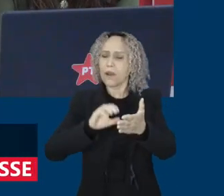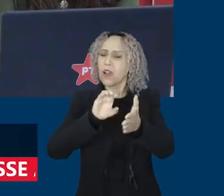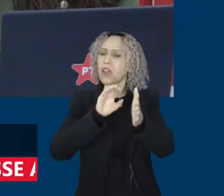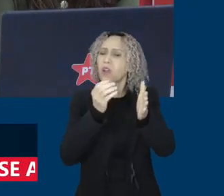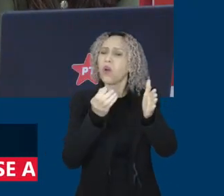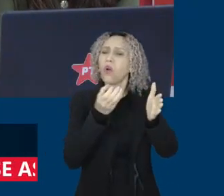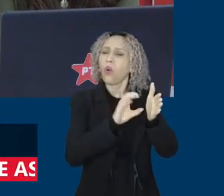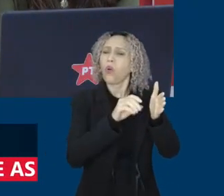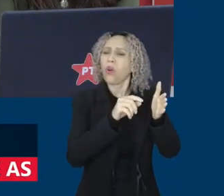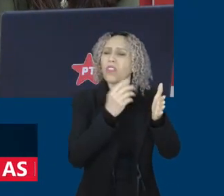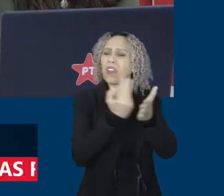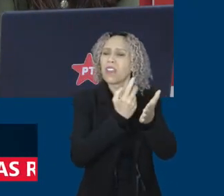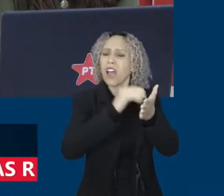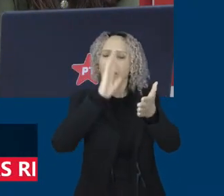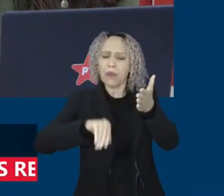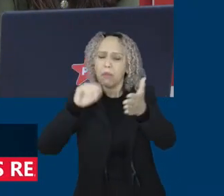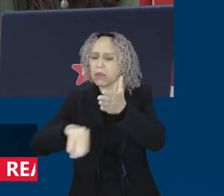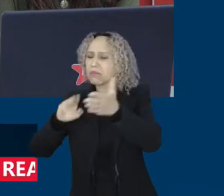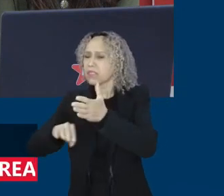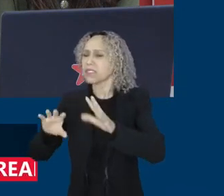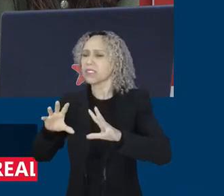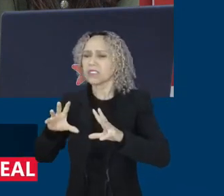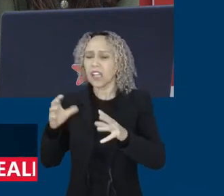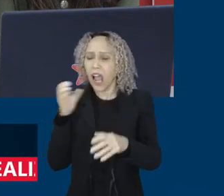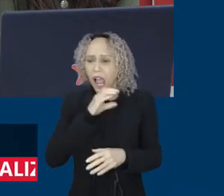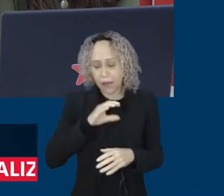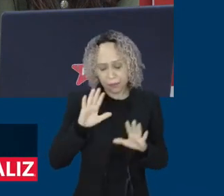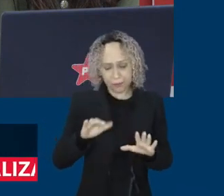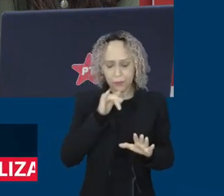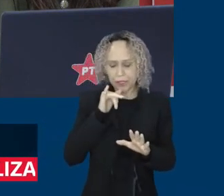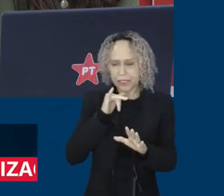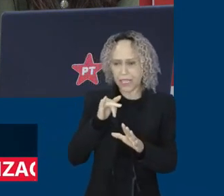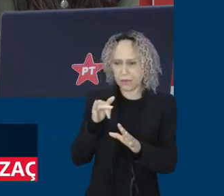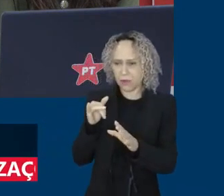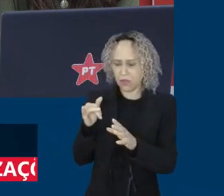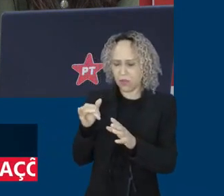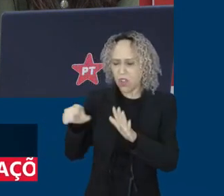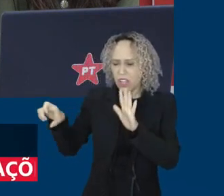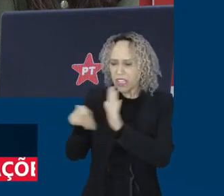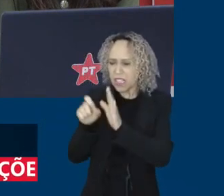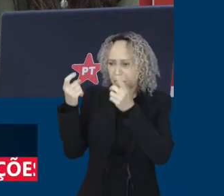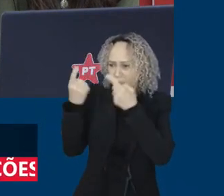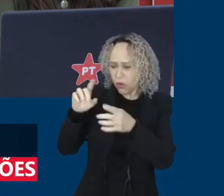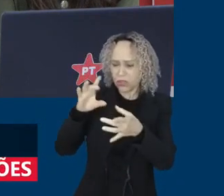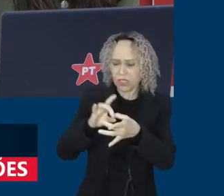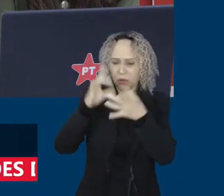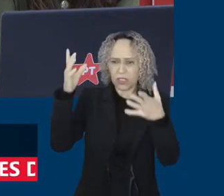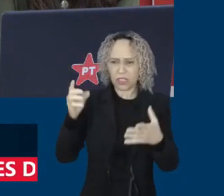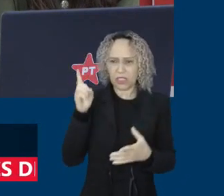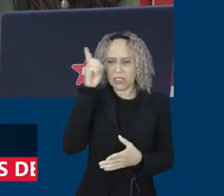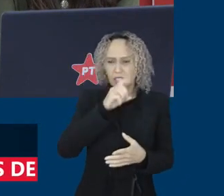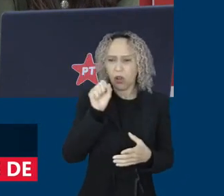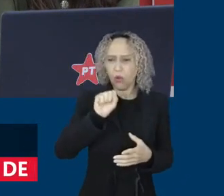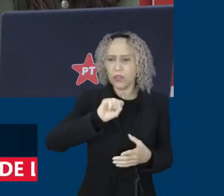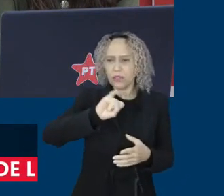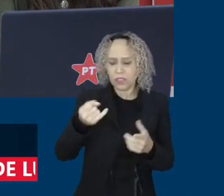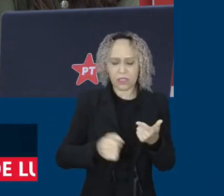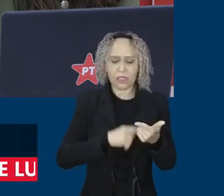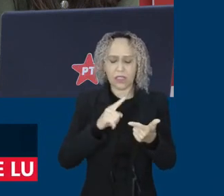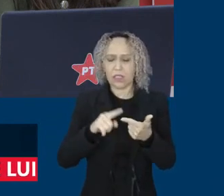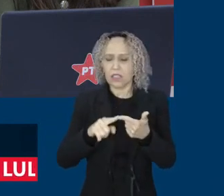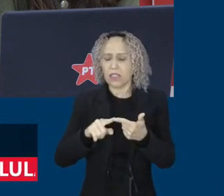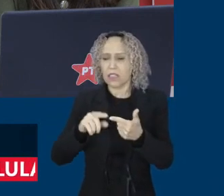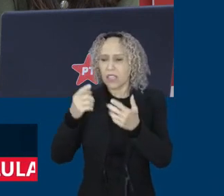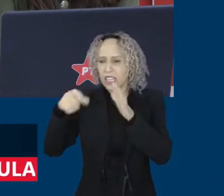principais que eles estão cometendo. Crimes contra a democracia, que foi o 8 de janeiro, crimes contra a segurança nas